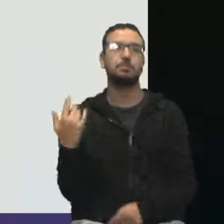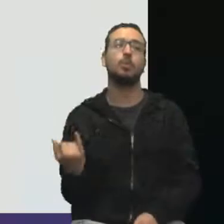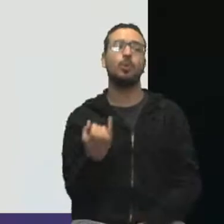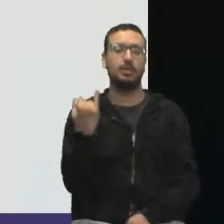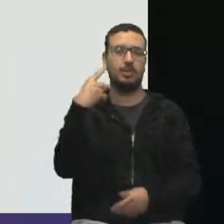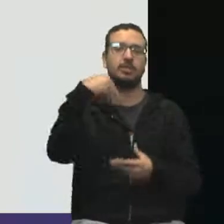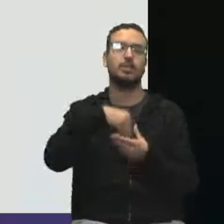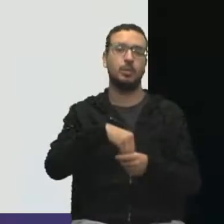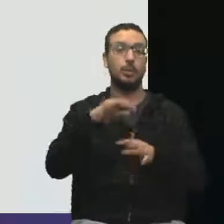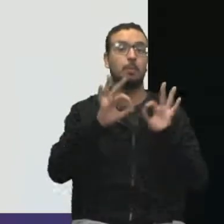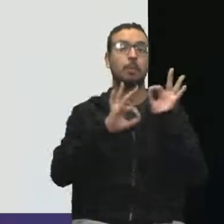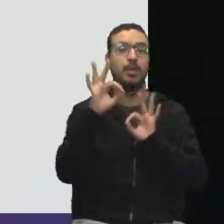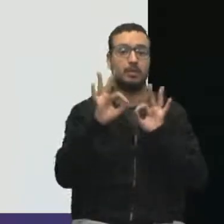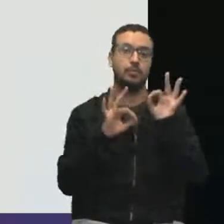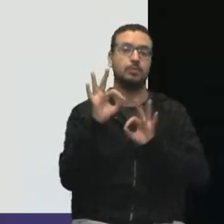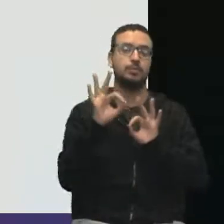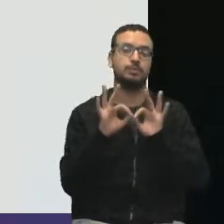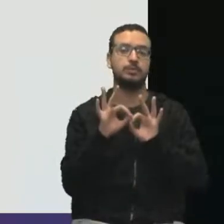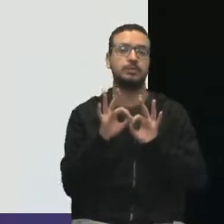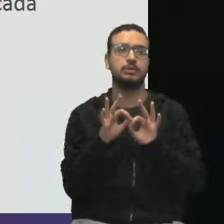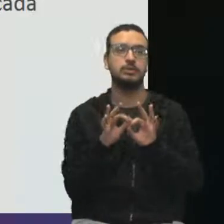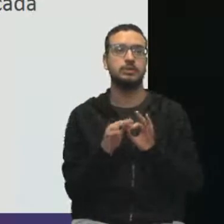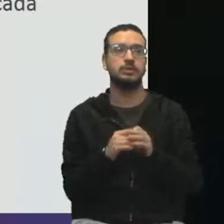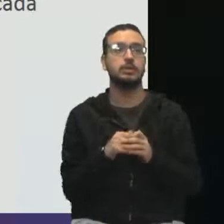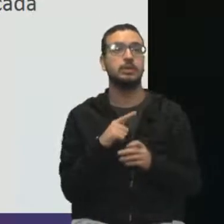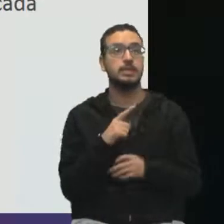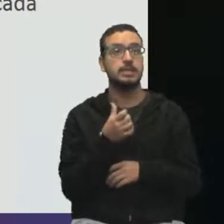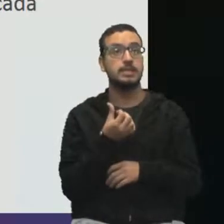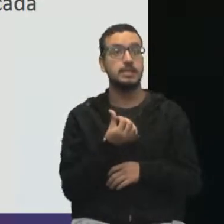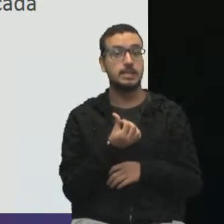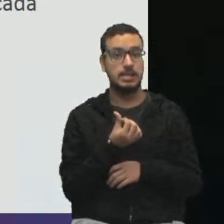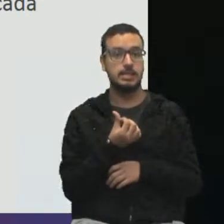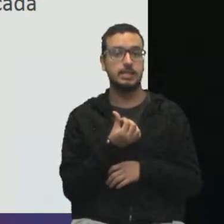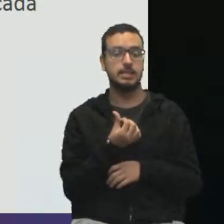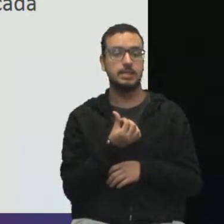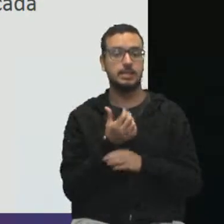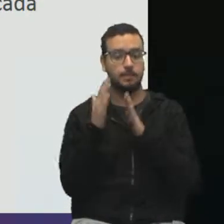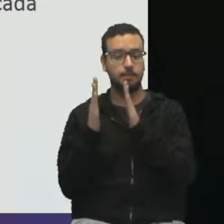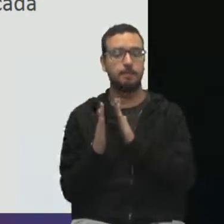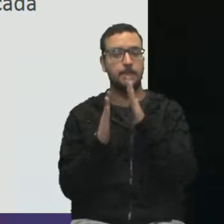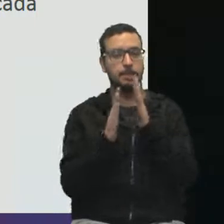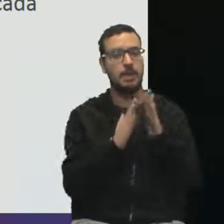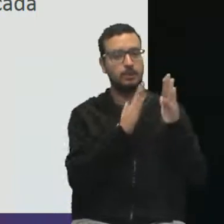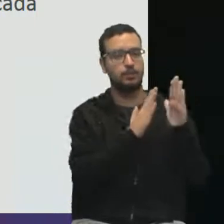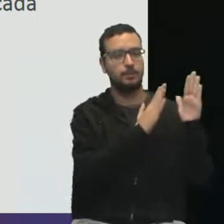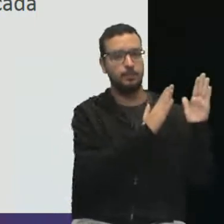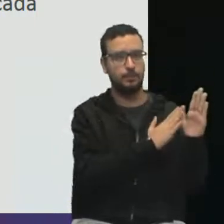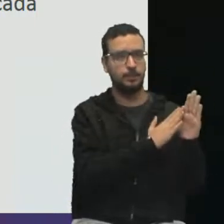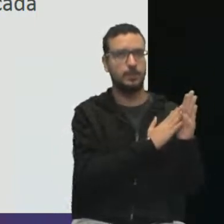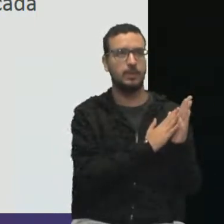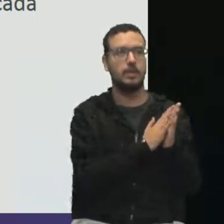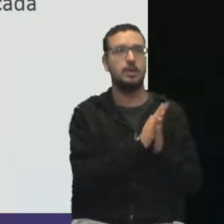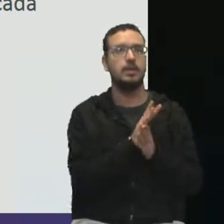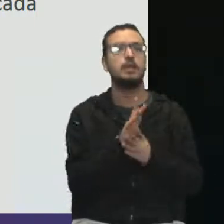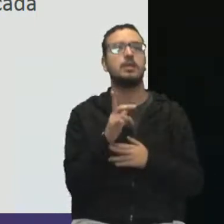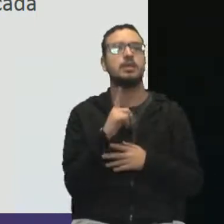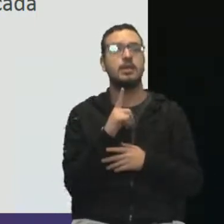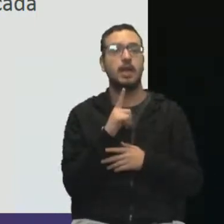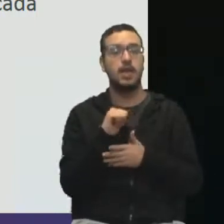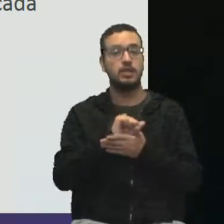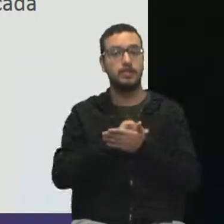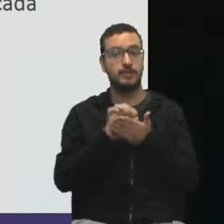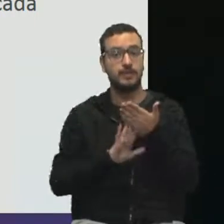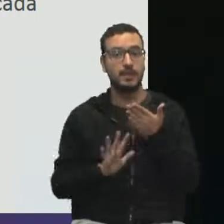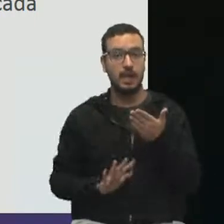plano. E quais são as partes de um plano? São seis. Então, primeira parte de um plano são as atividades de